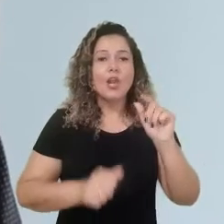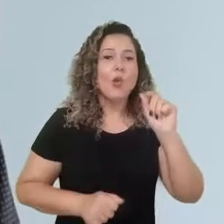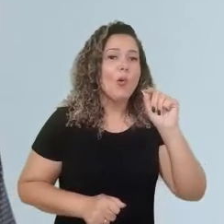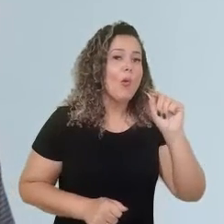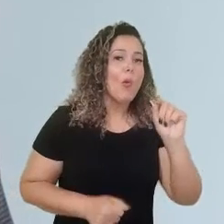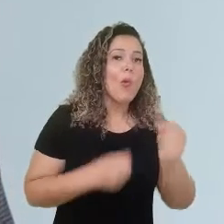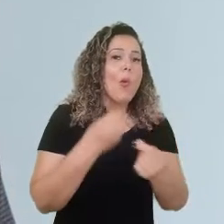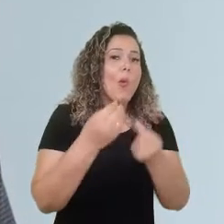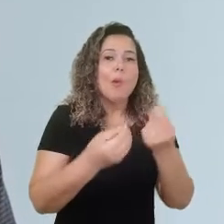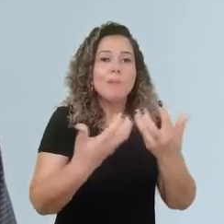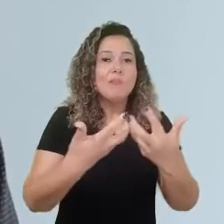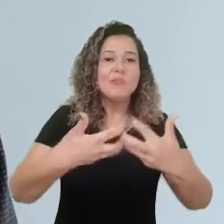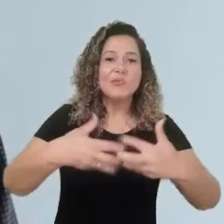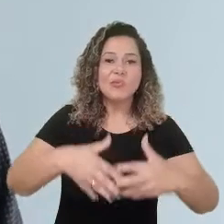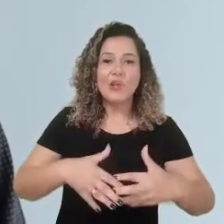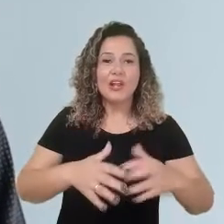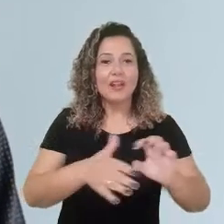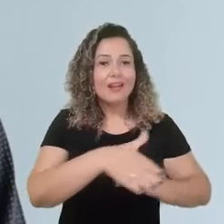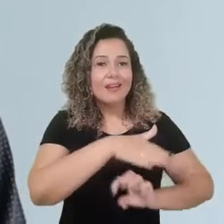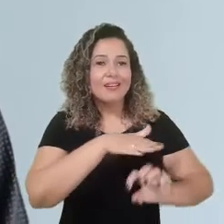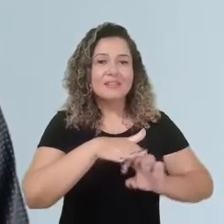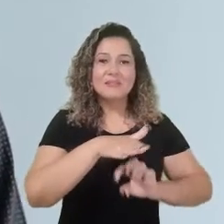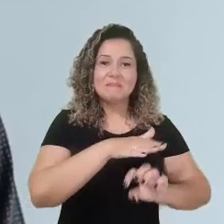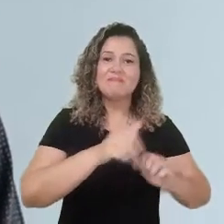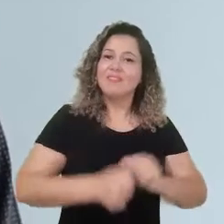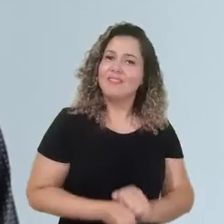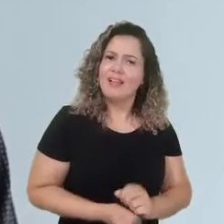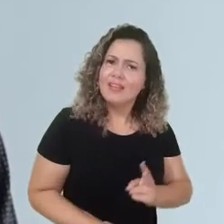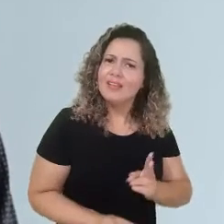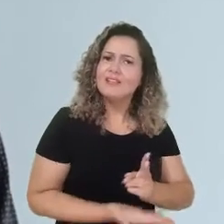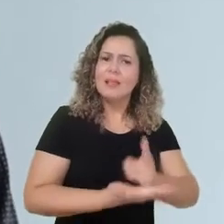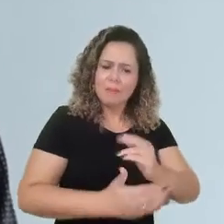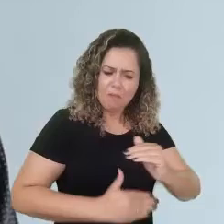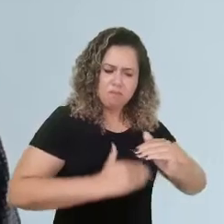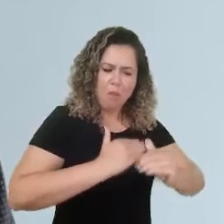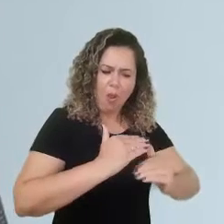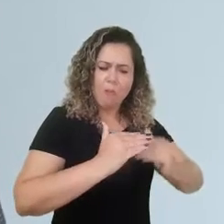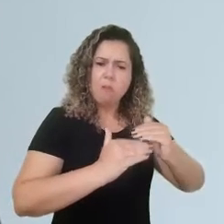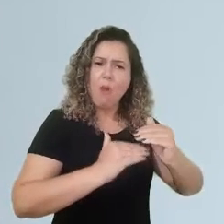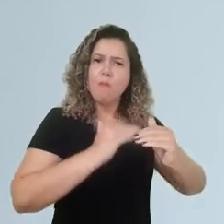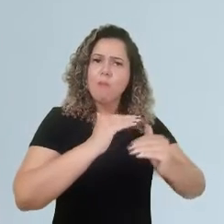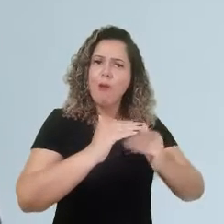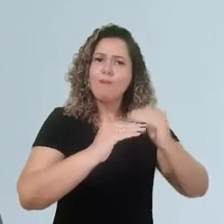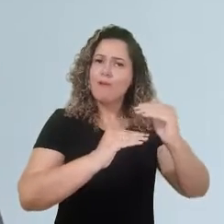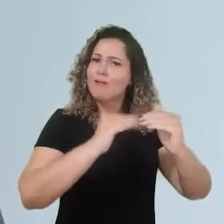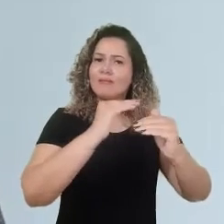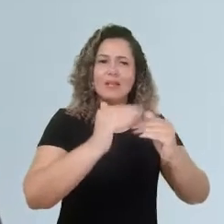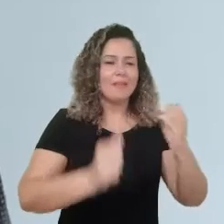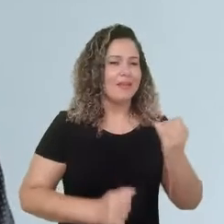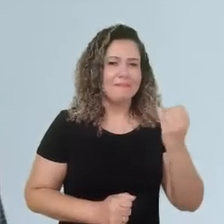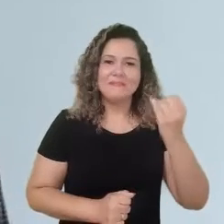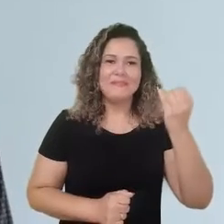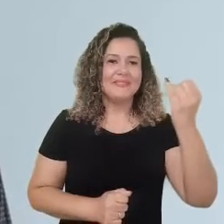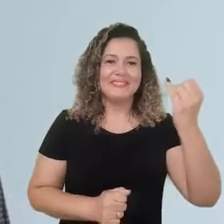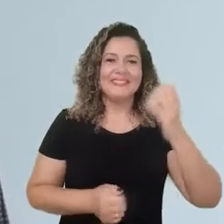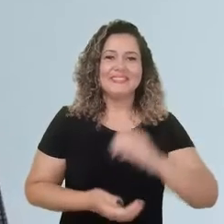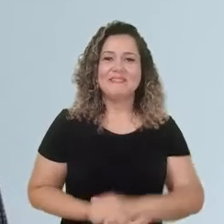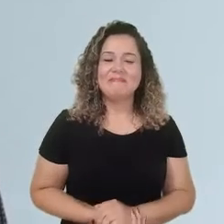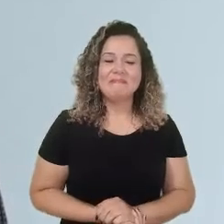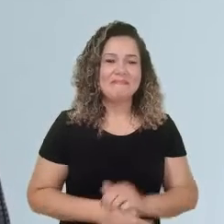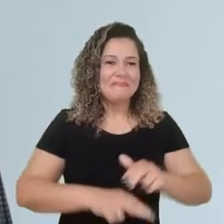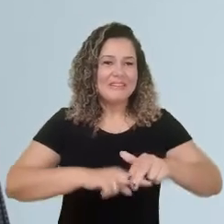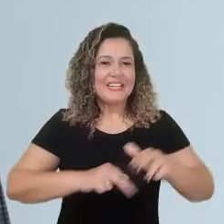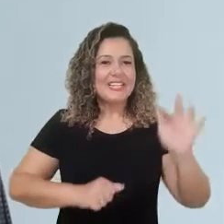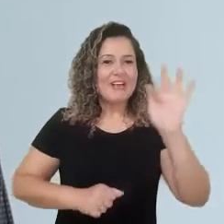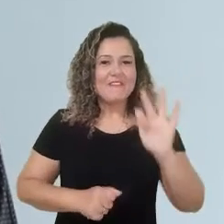o que está fazendo dentro das suas empresas e conseguir então sempre desenvolver. E o desenvolvimento social vem a partir do desenvolvimento